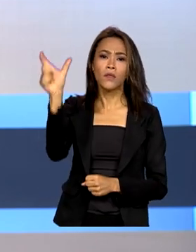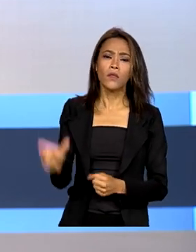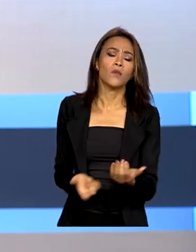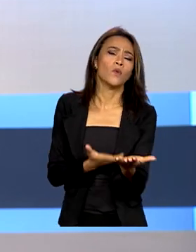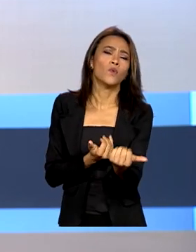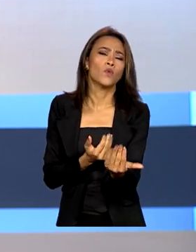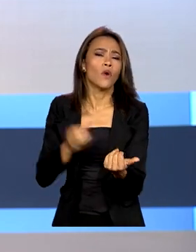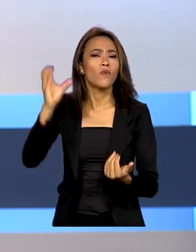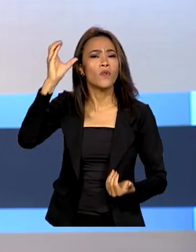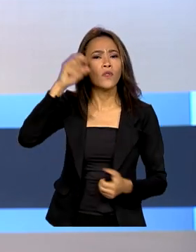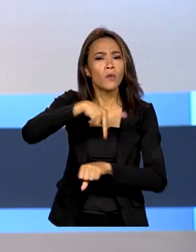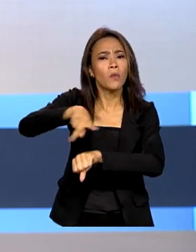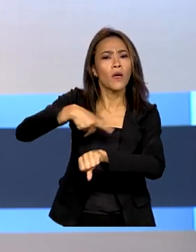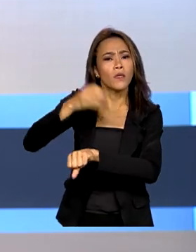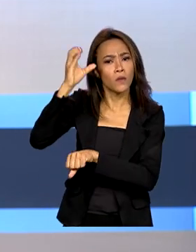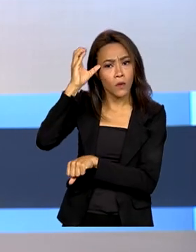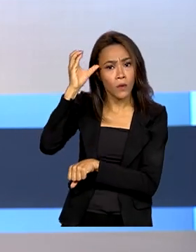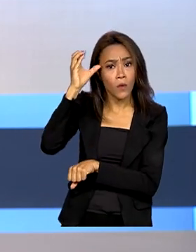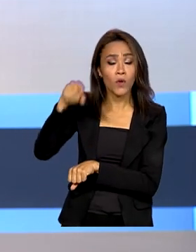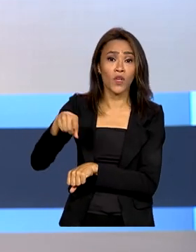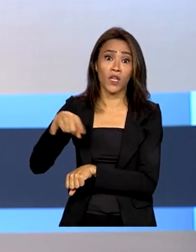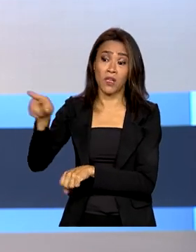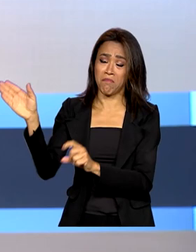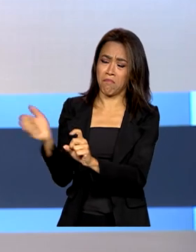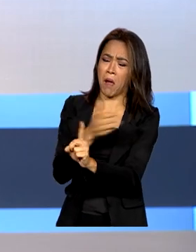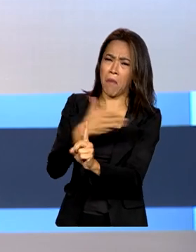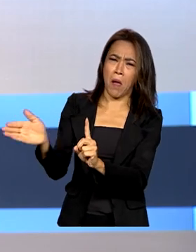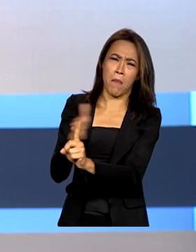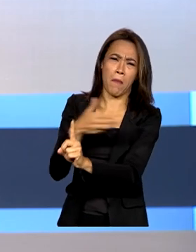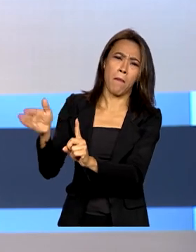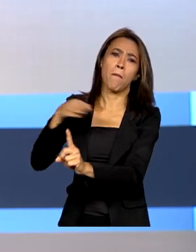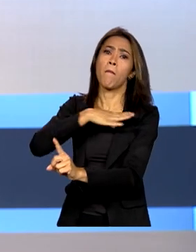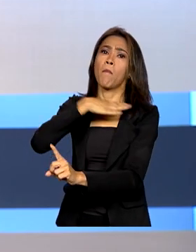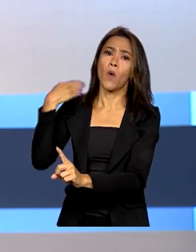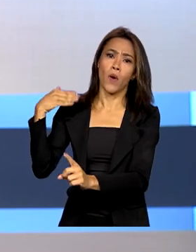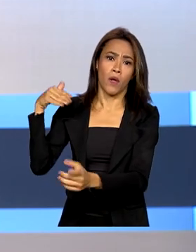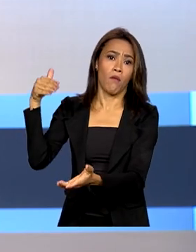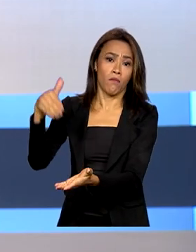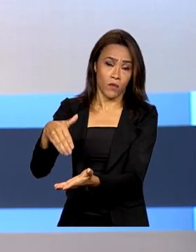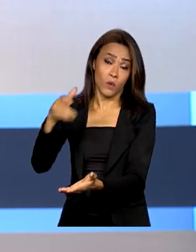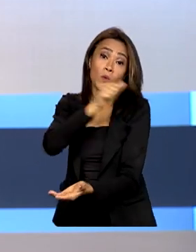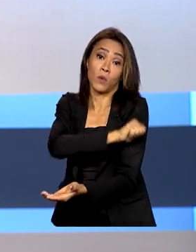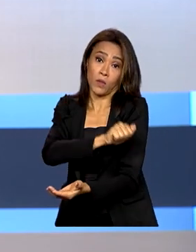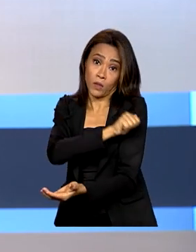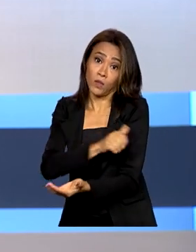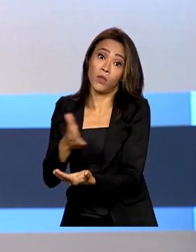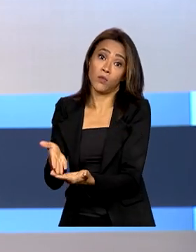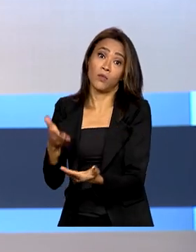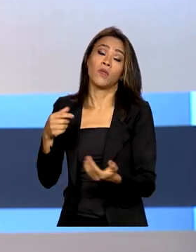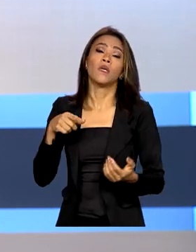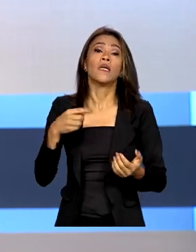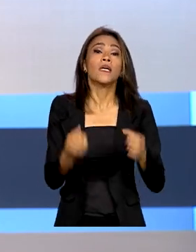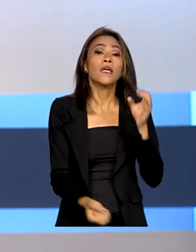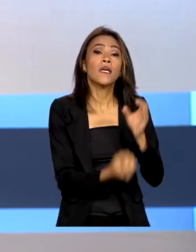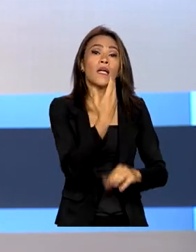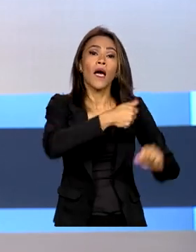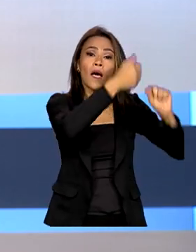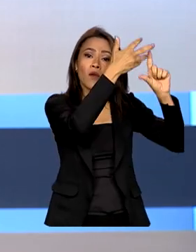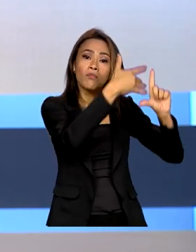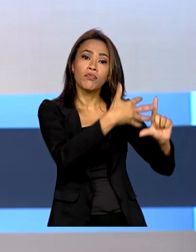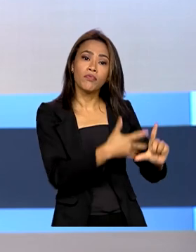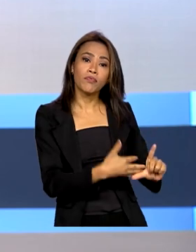espancado até a morte no Rio de Janeiro, os Ministérios da Justiça e da Igualdade Racial criaram um observatório para pessoas